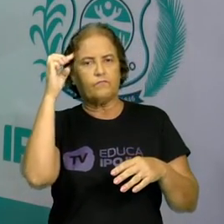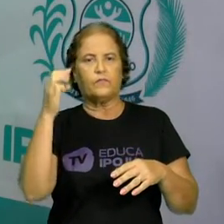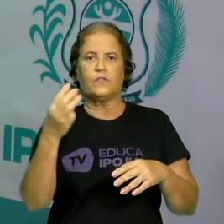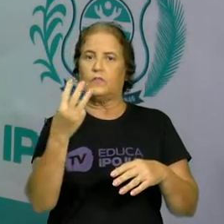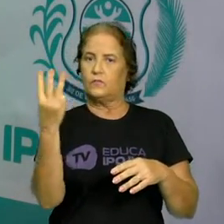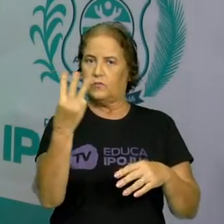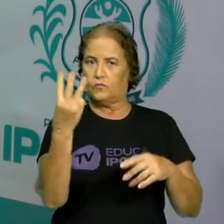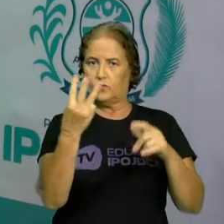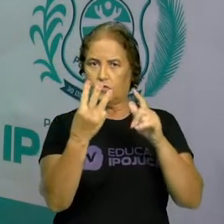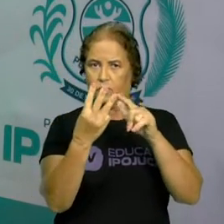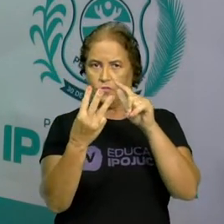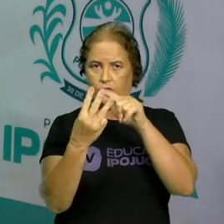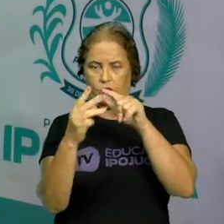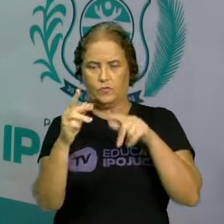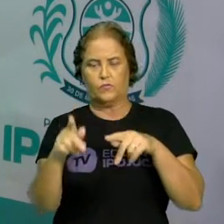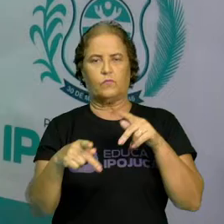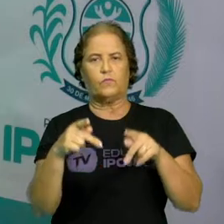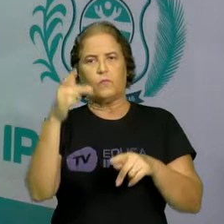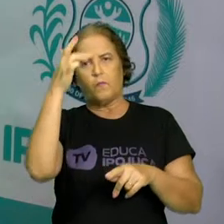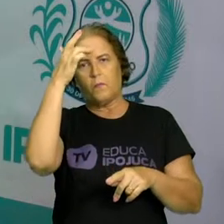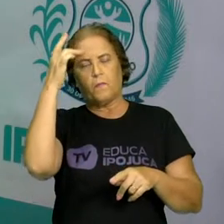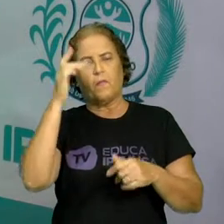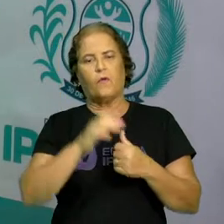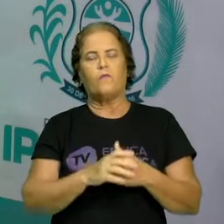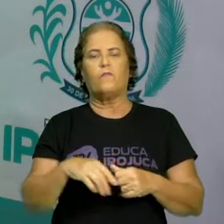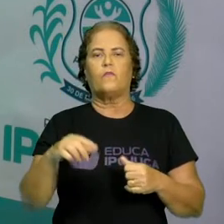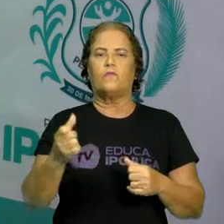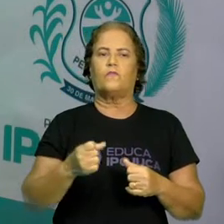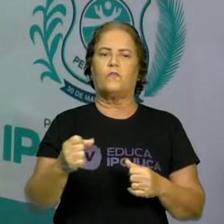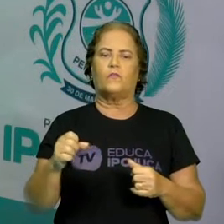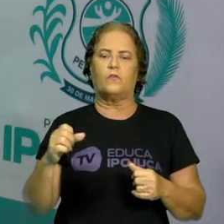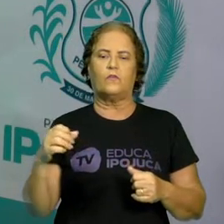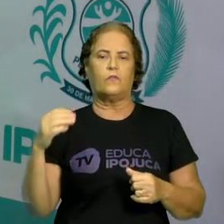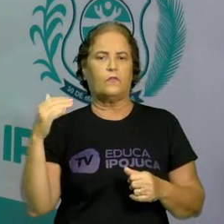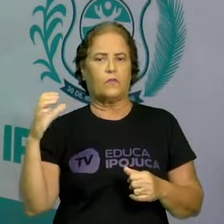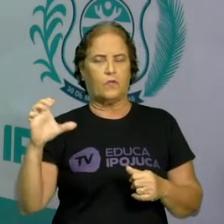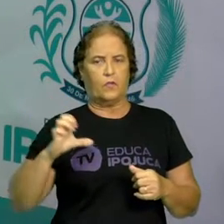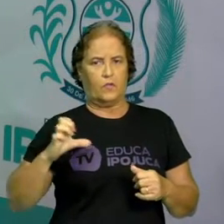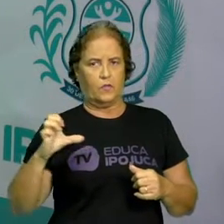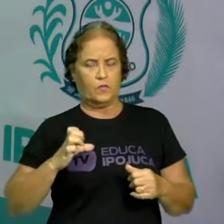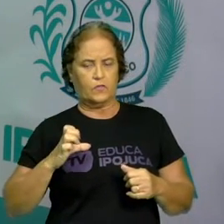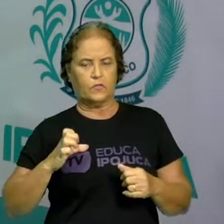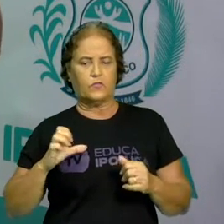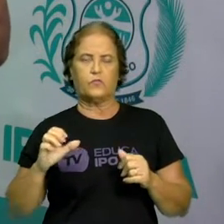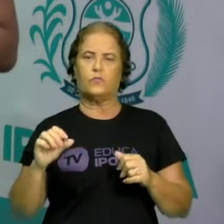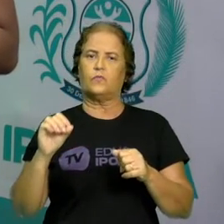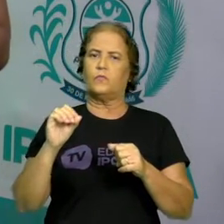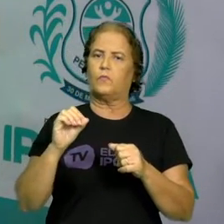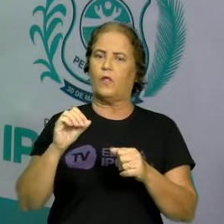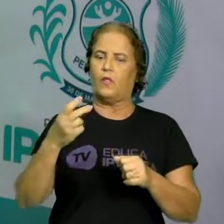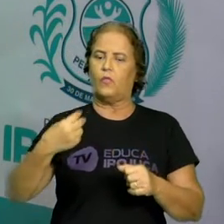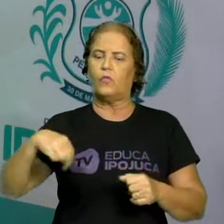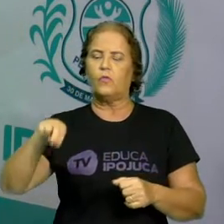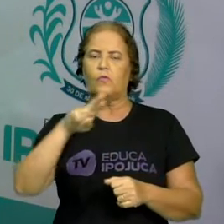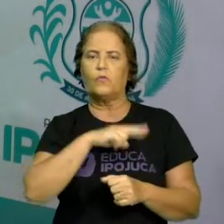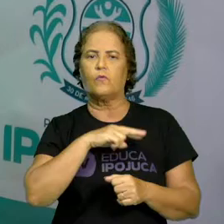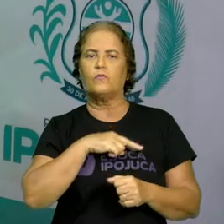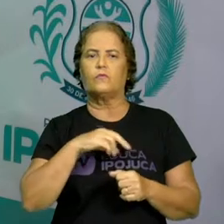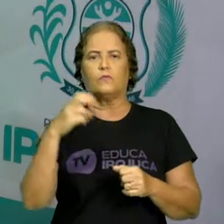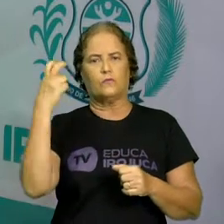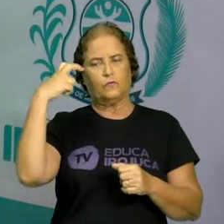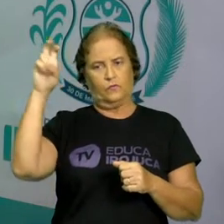três povos foram riquíssimos e importantes para a nossa formação, da nossa cultura, principalmente nos jogos e brincadeiras.